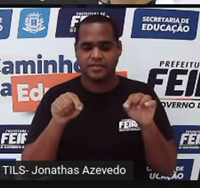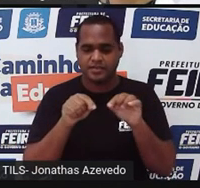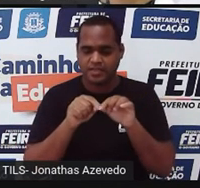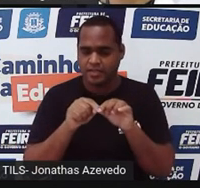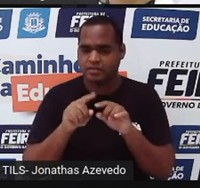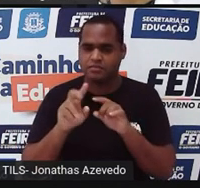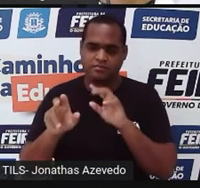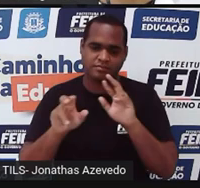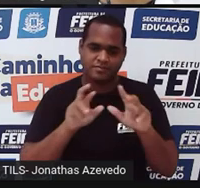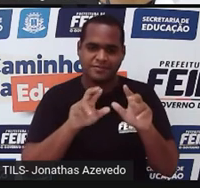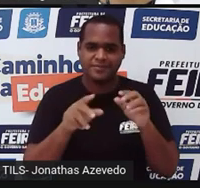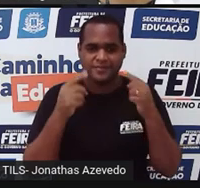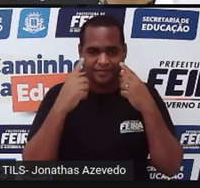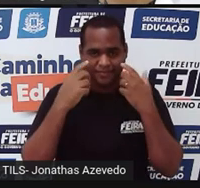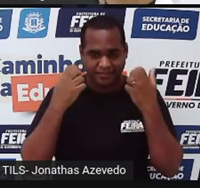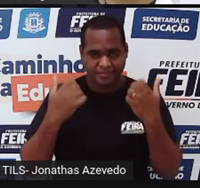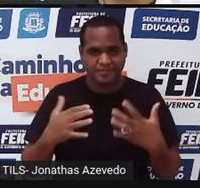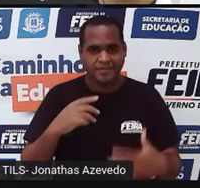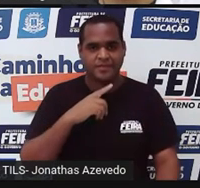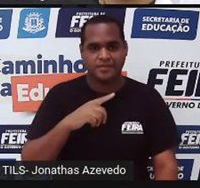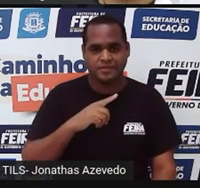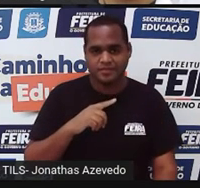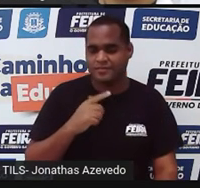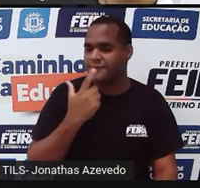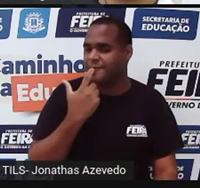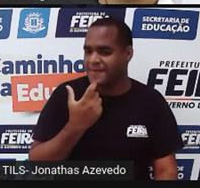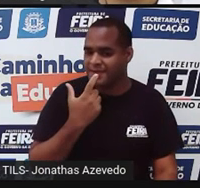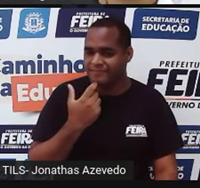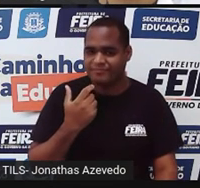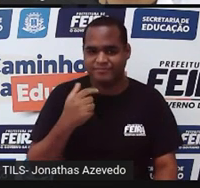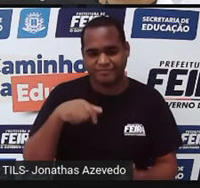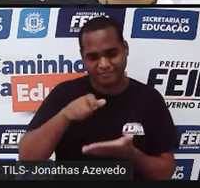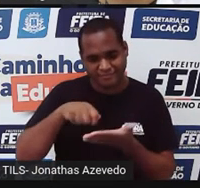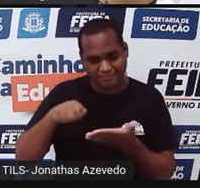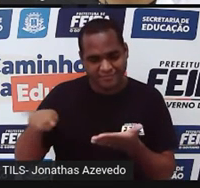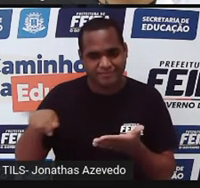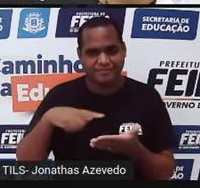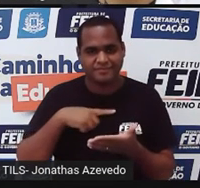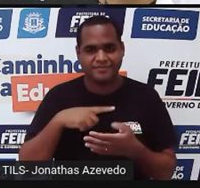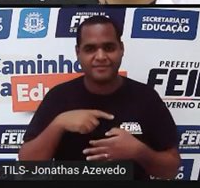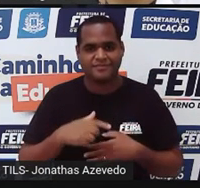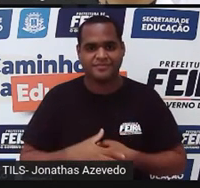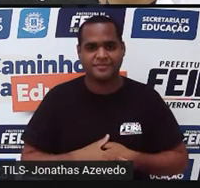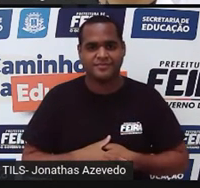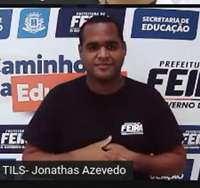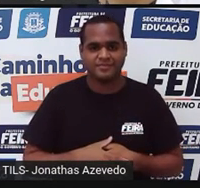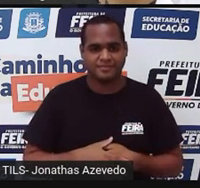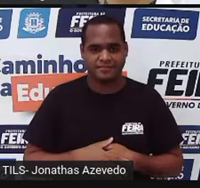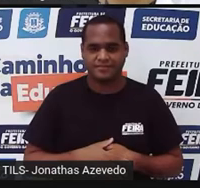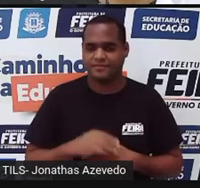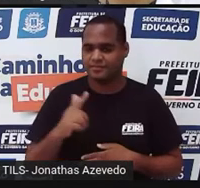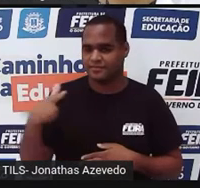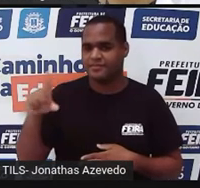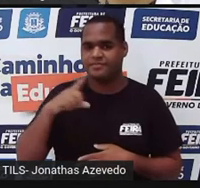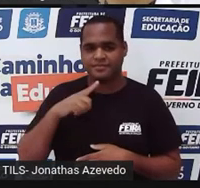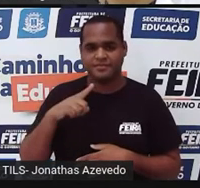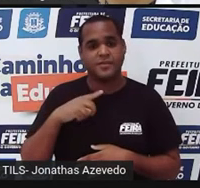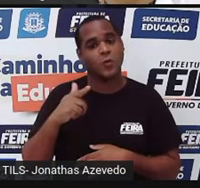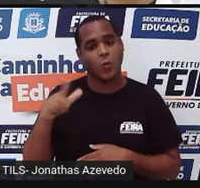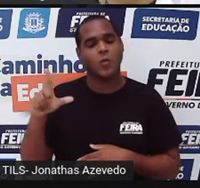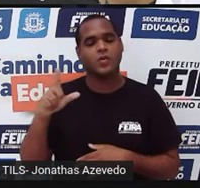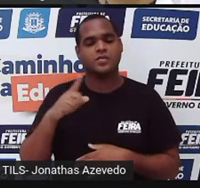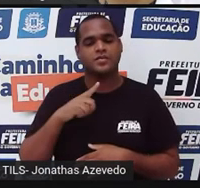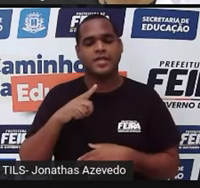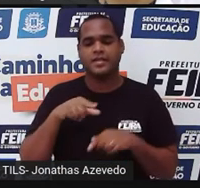a gente ficou com esse retângulo aqui que eu estou riscando de vermelho. E logo embaixo tem outro retângulo que eu também